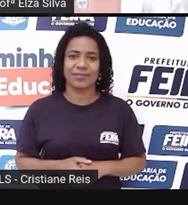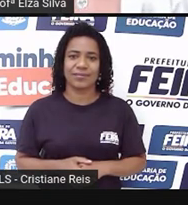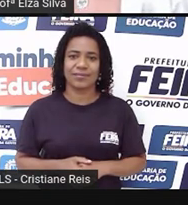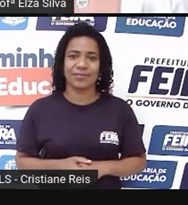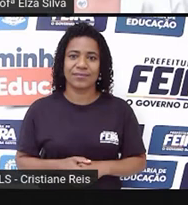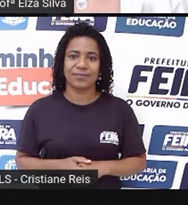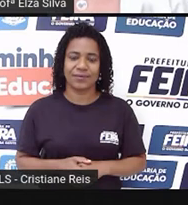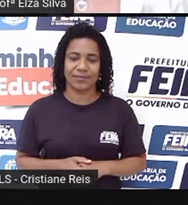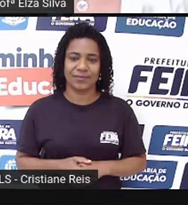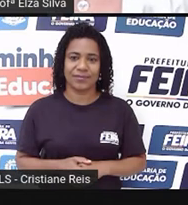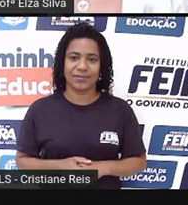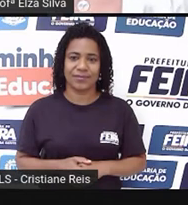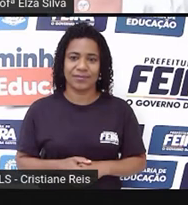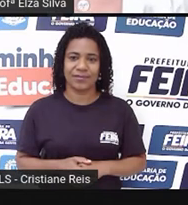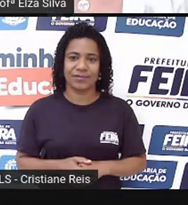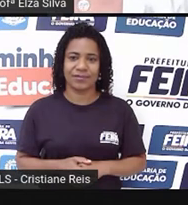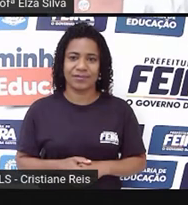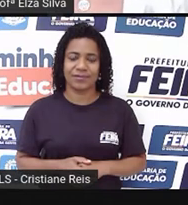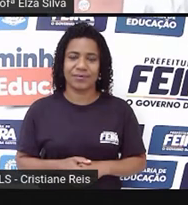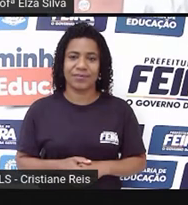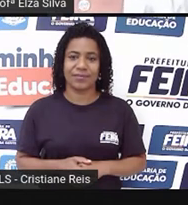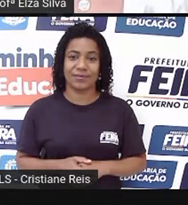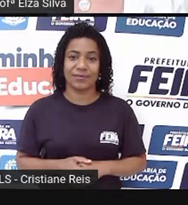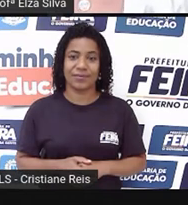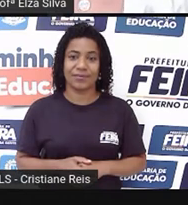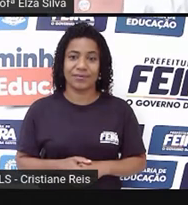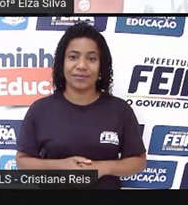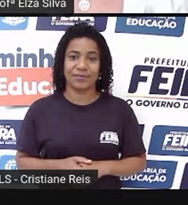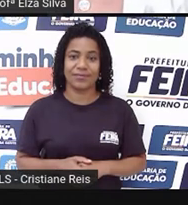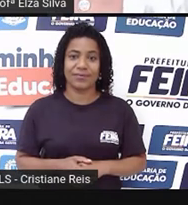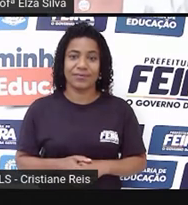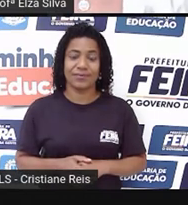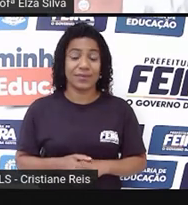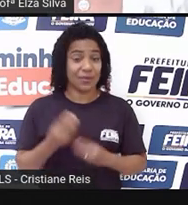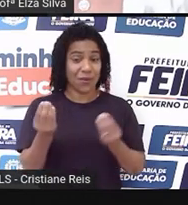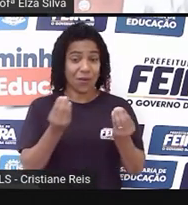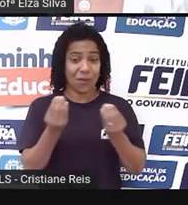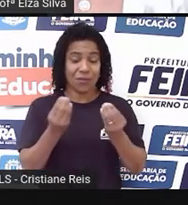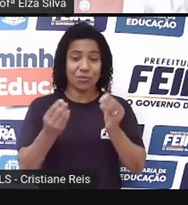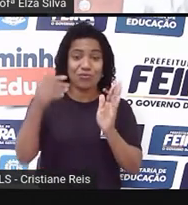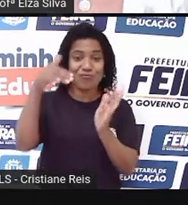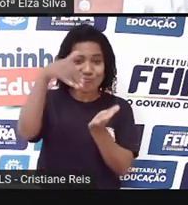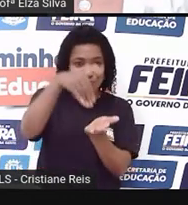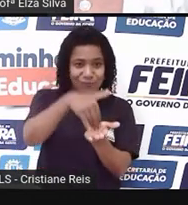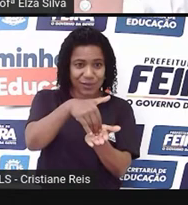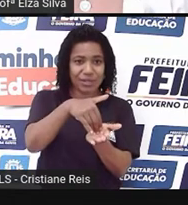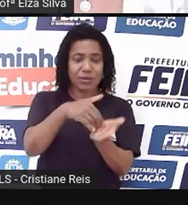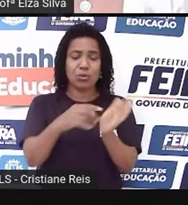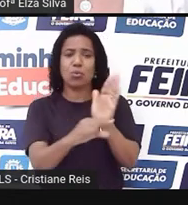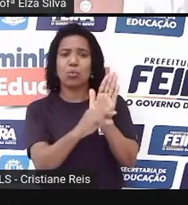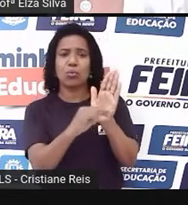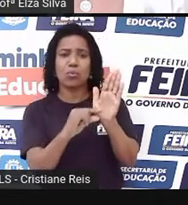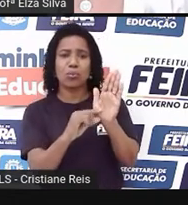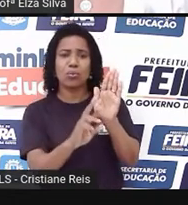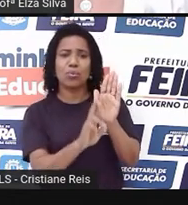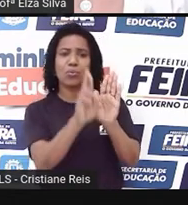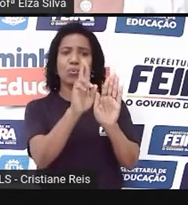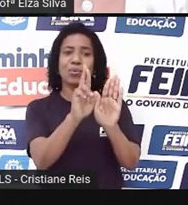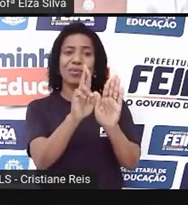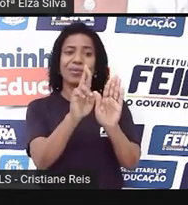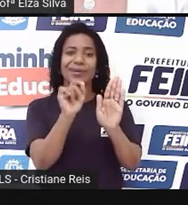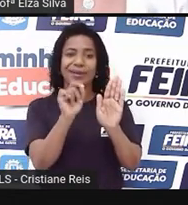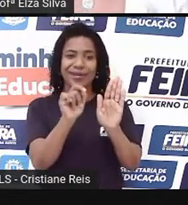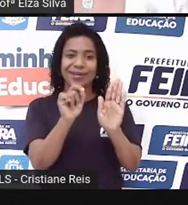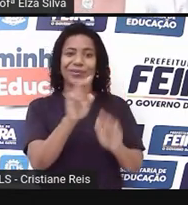Signature, sender. Seria a assinatura do remetente. Então, quem foi que escreveu este e-mail? Suzane.